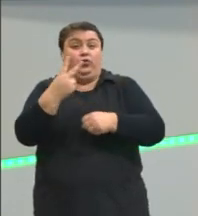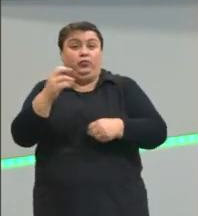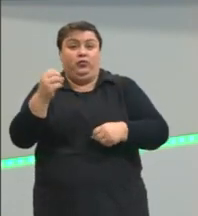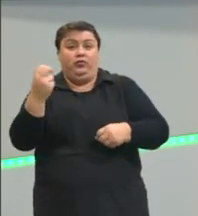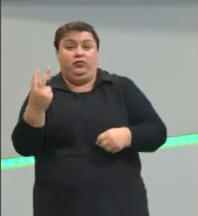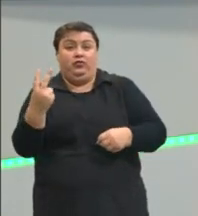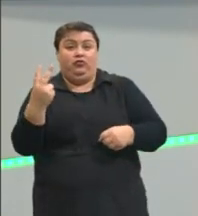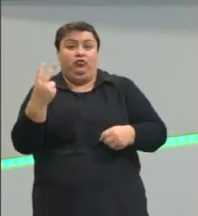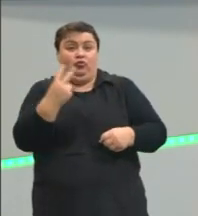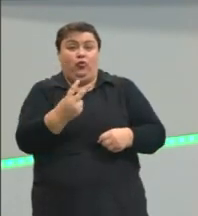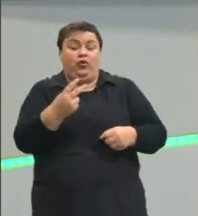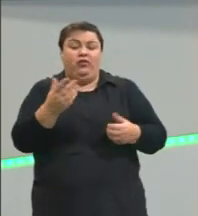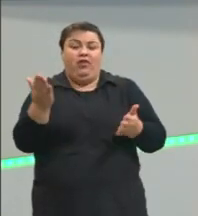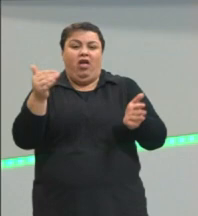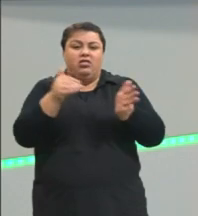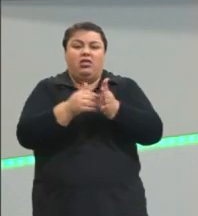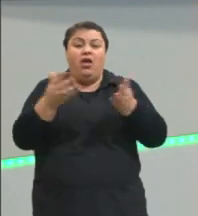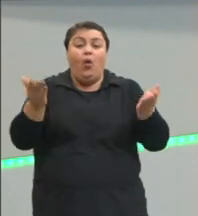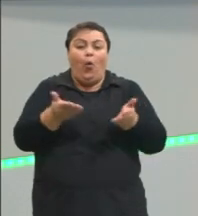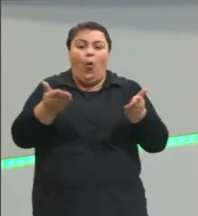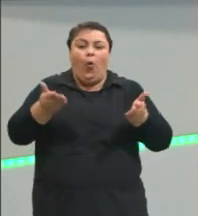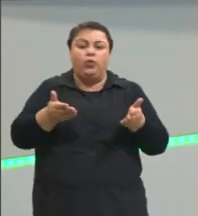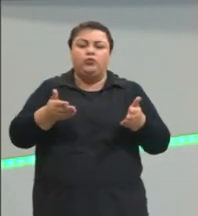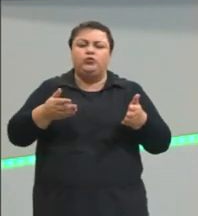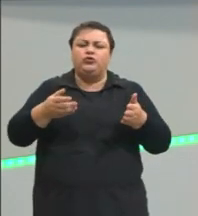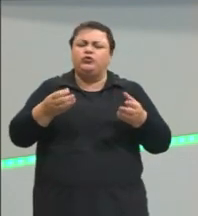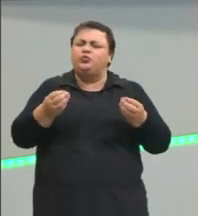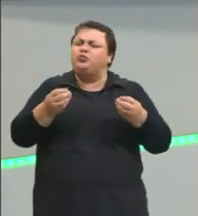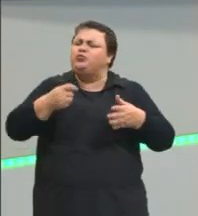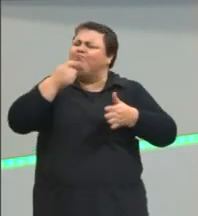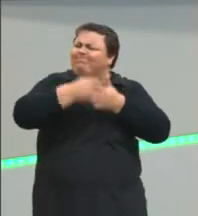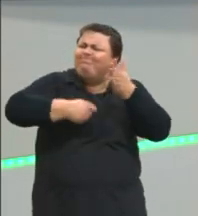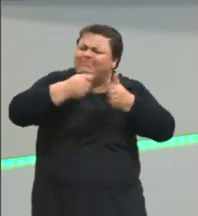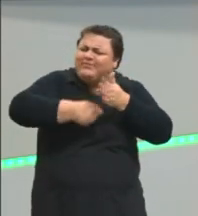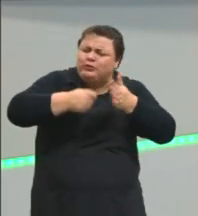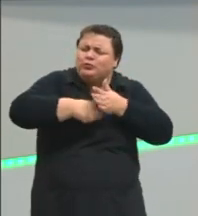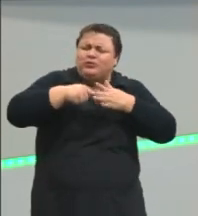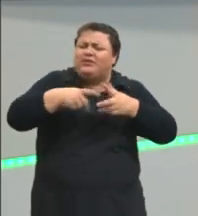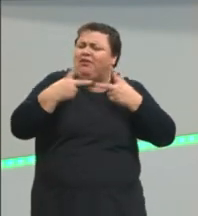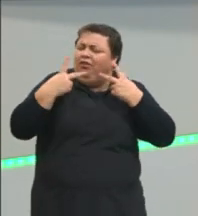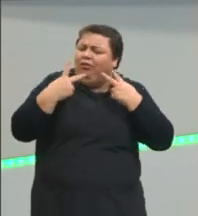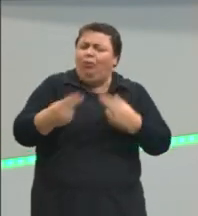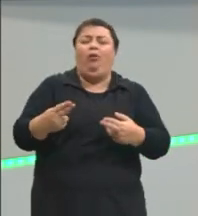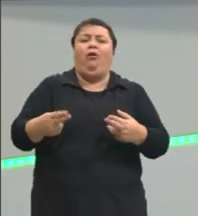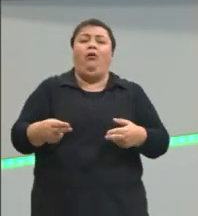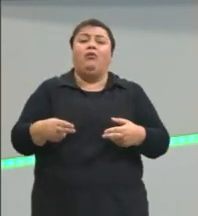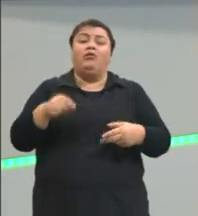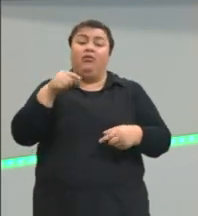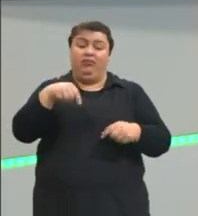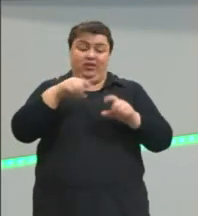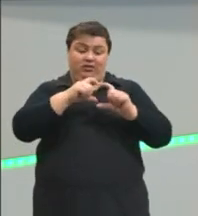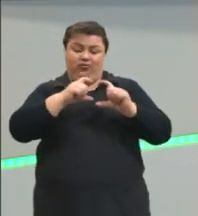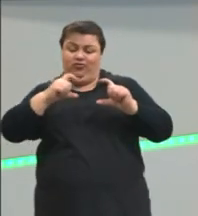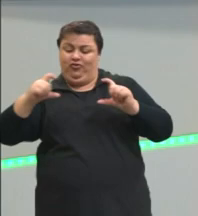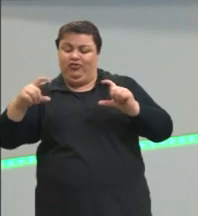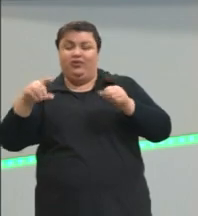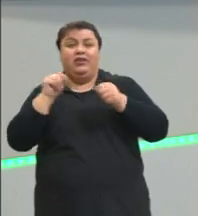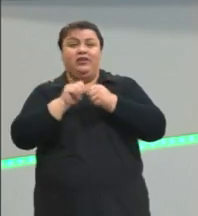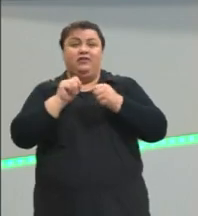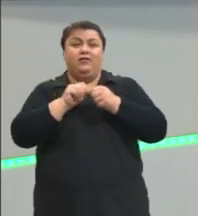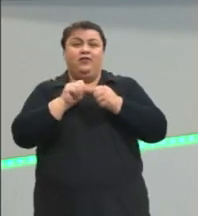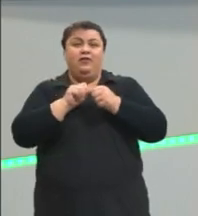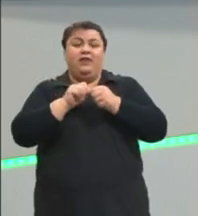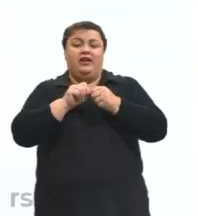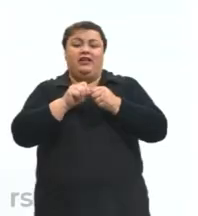1970 até hoje muita coisa nessa luta permanece igual. Então nessa tirinha que vai ser produzida lá em